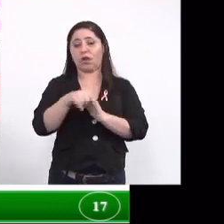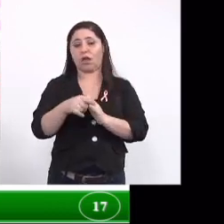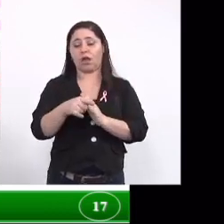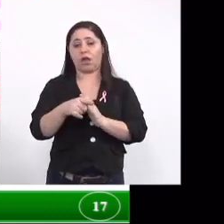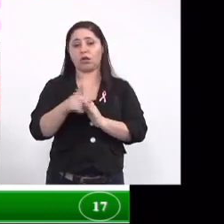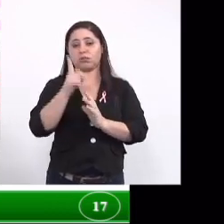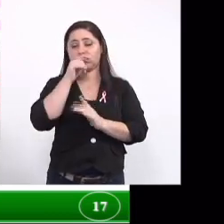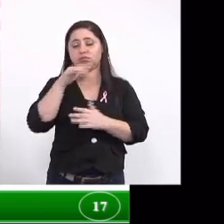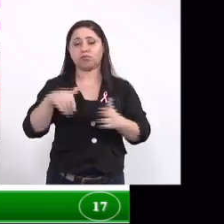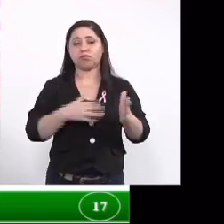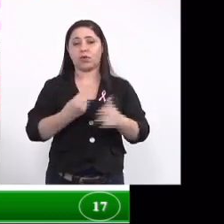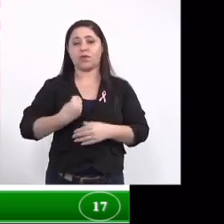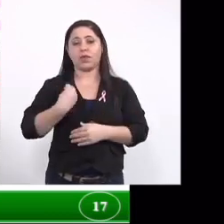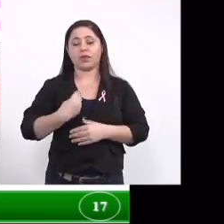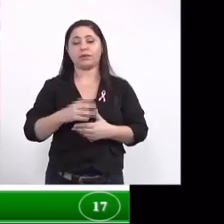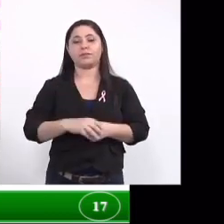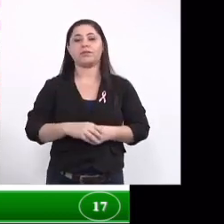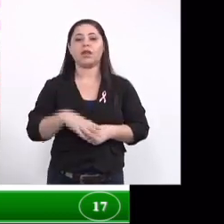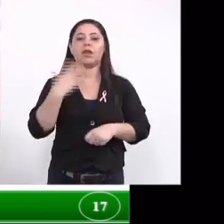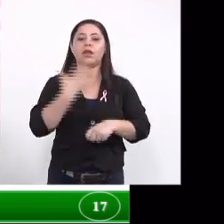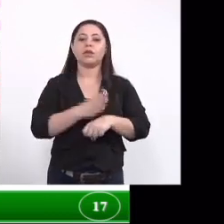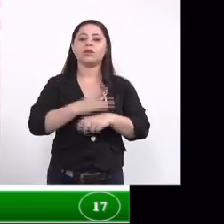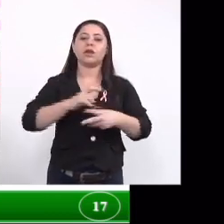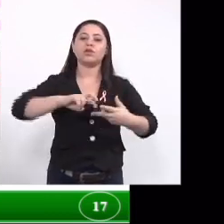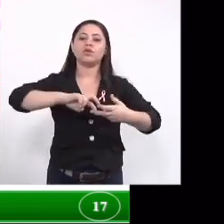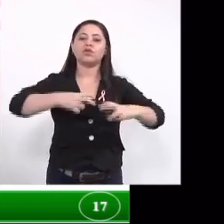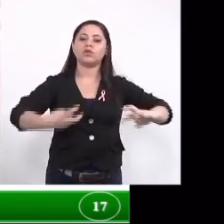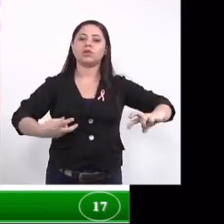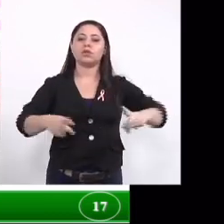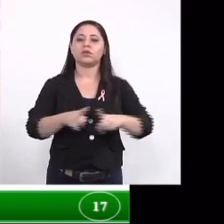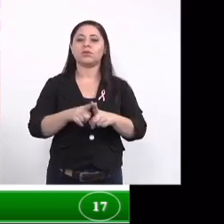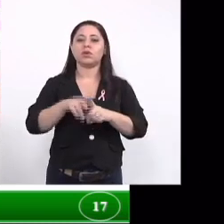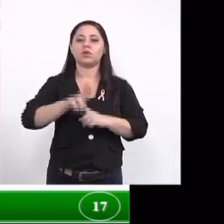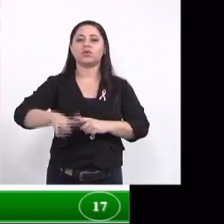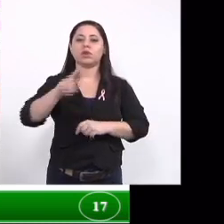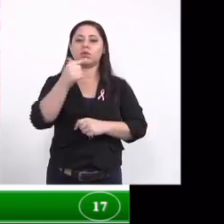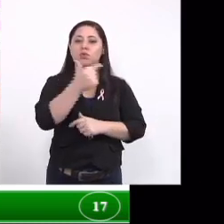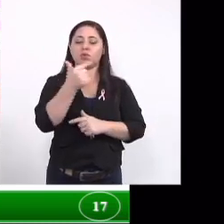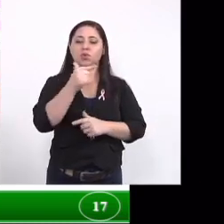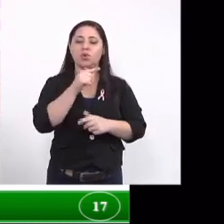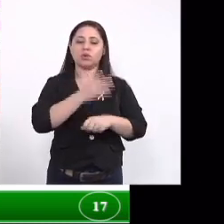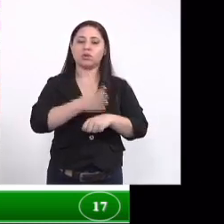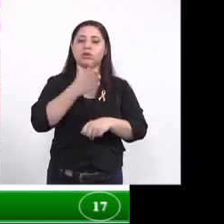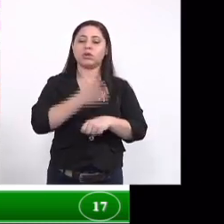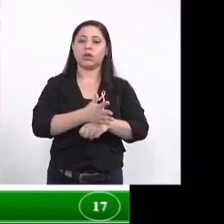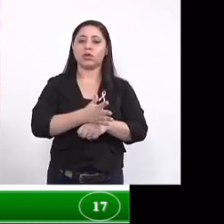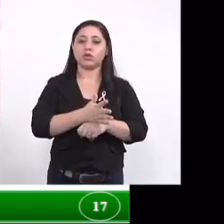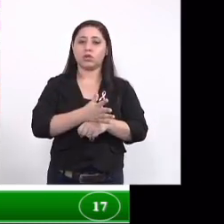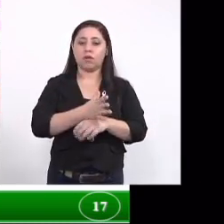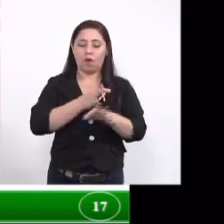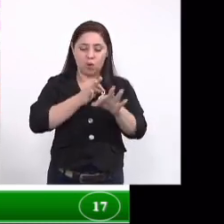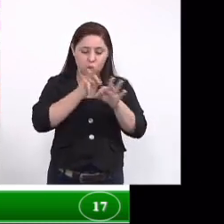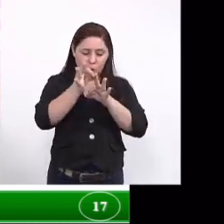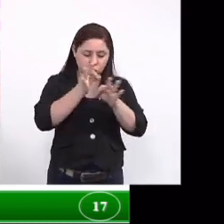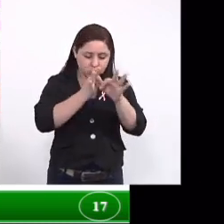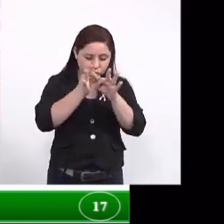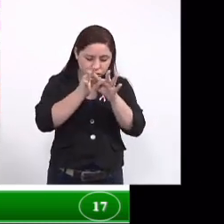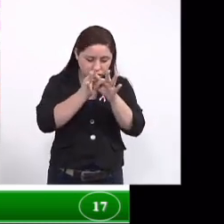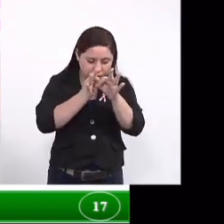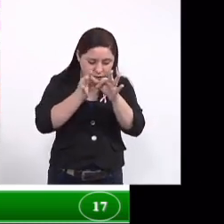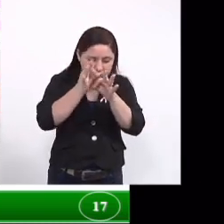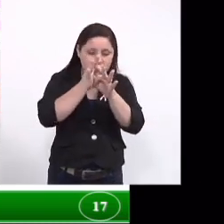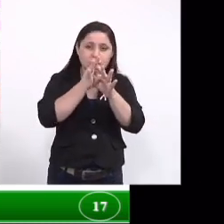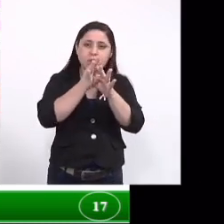aquáticos e também realizamos ensaios genéticos utilizando esses dois testes que é o teste de micronúcleo onde nós vamos verificar naquela